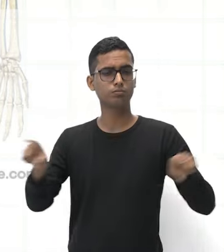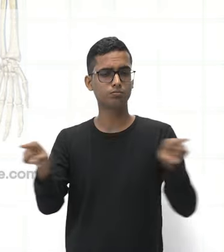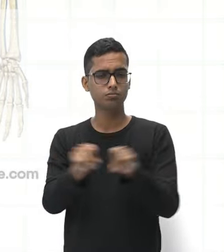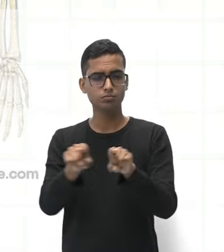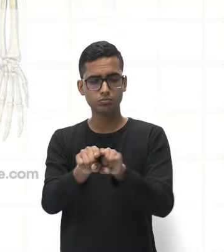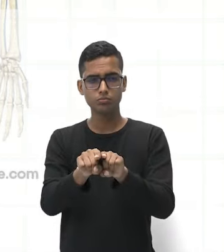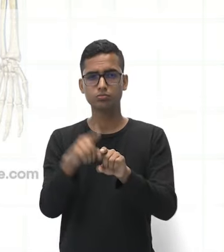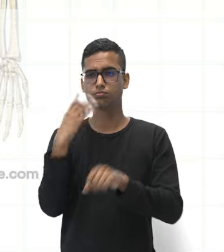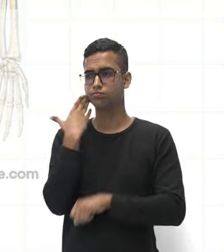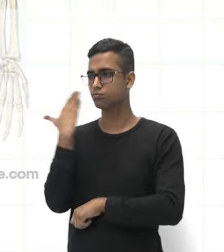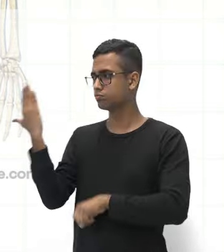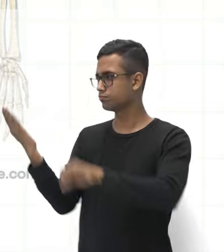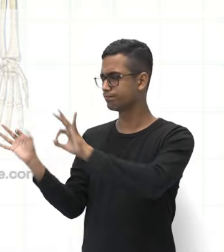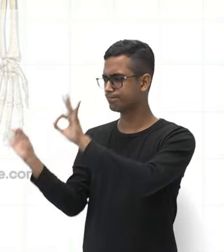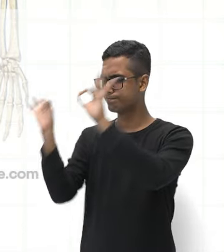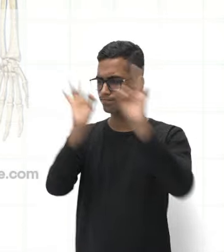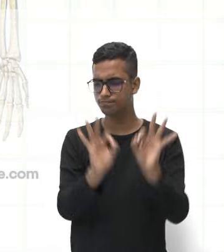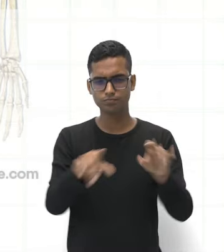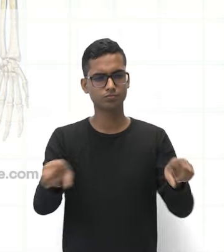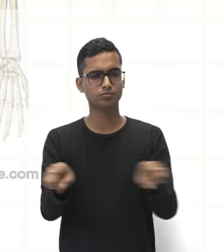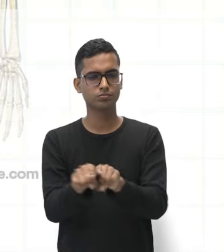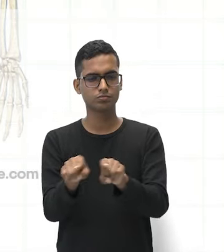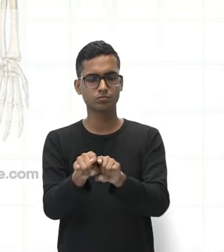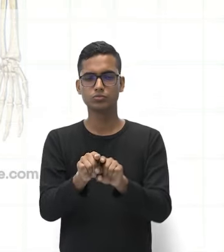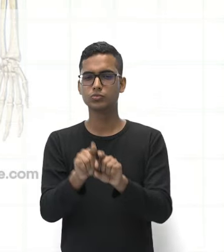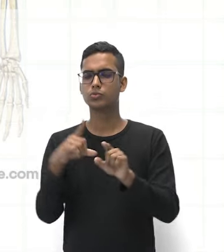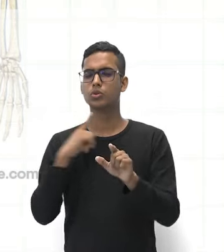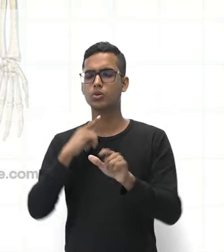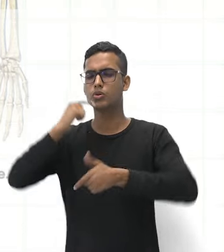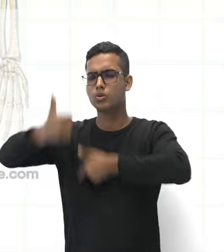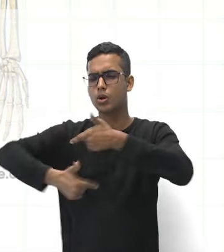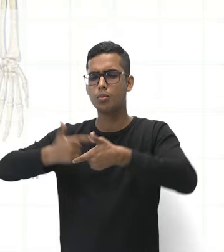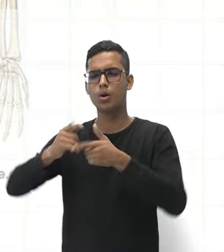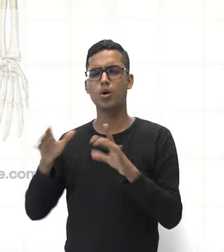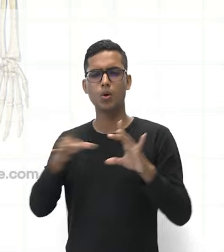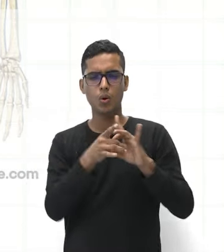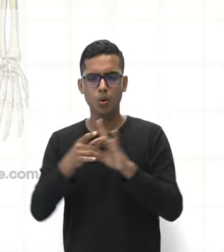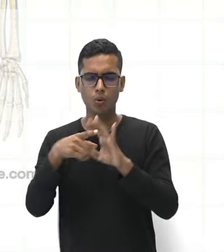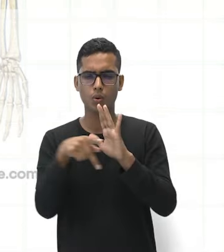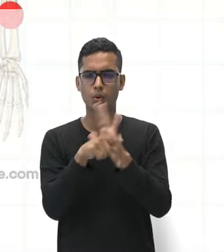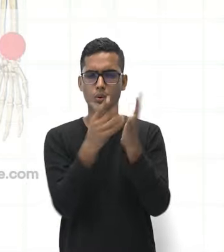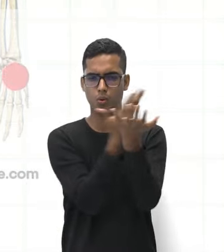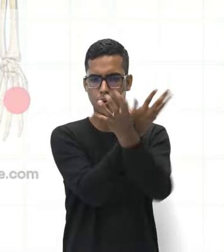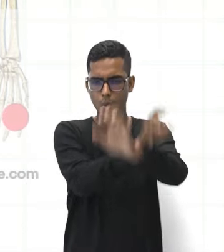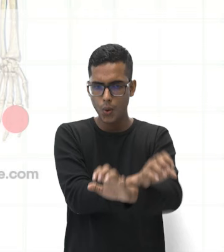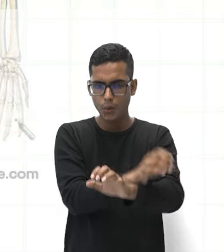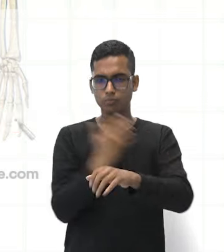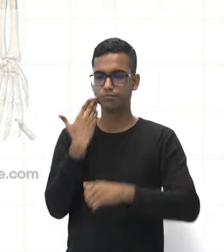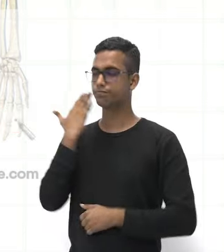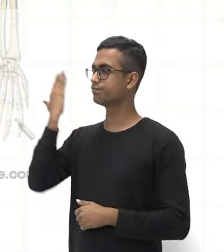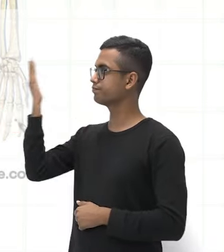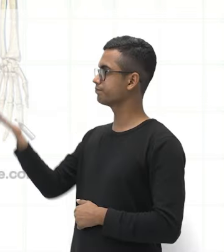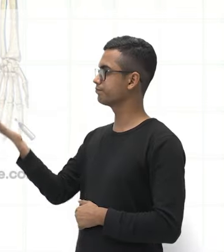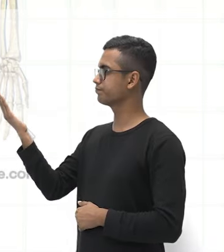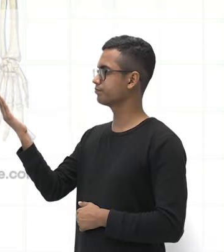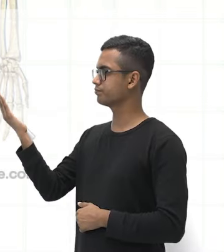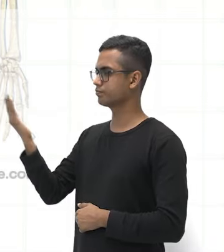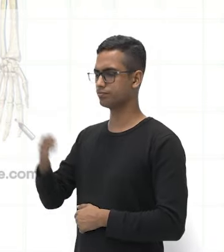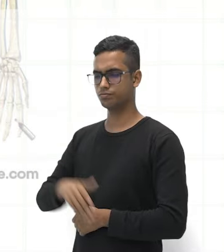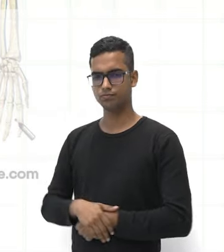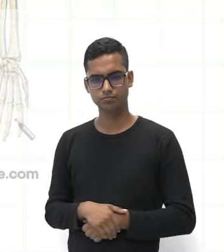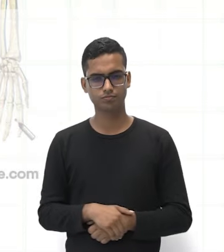mas ele está trabalhando em conjunto com o quê? Com o nosso sistema esquelético,